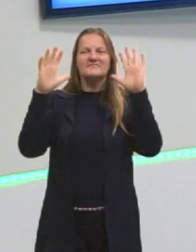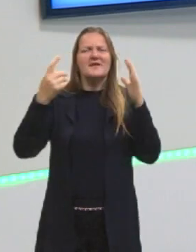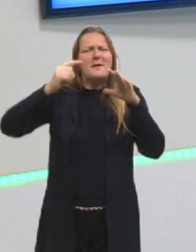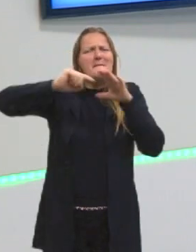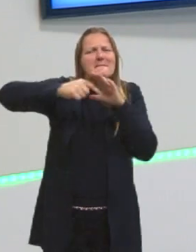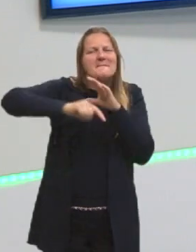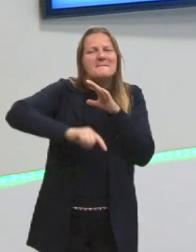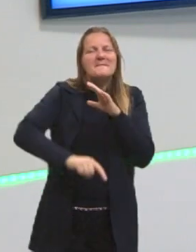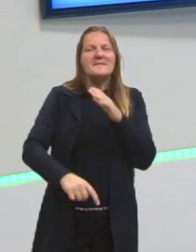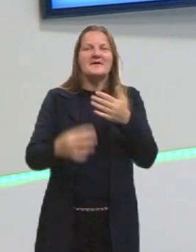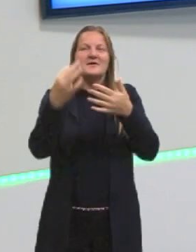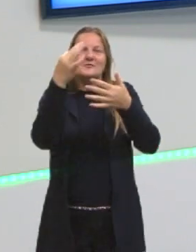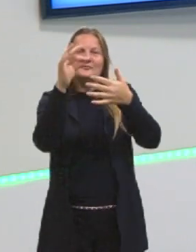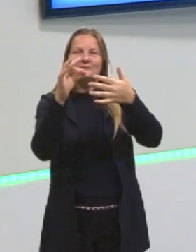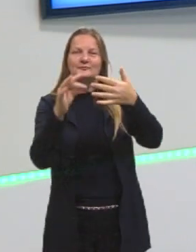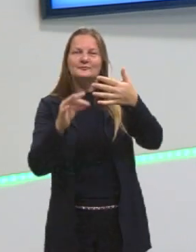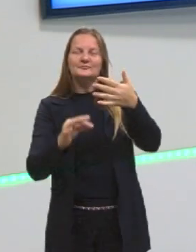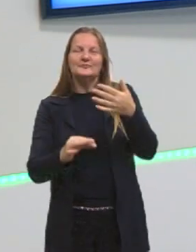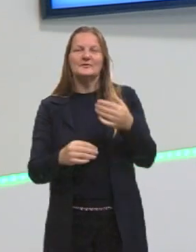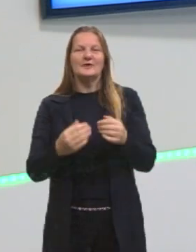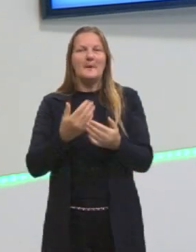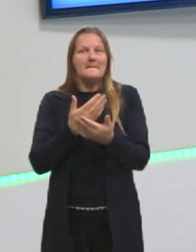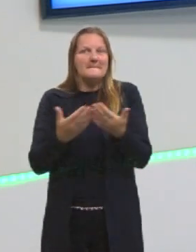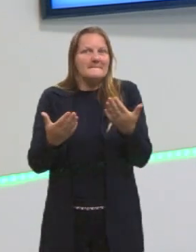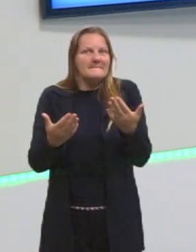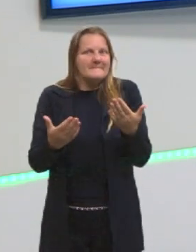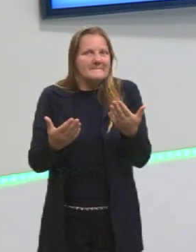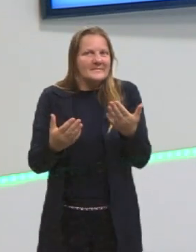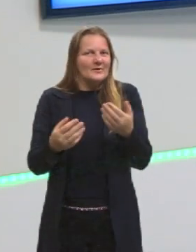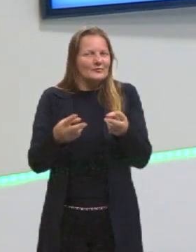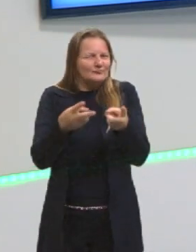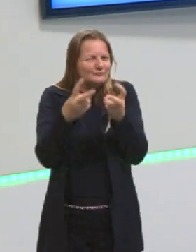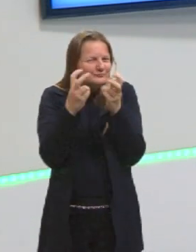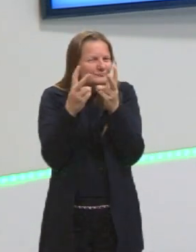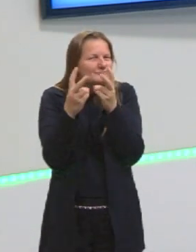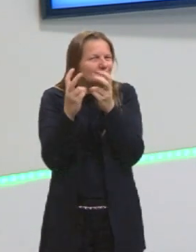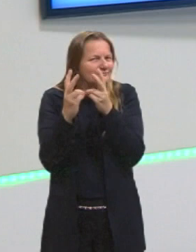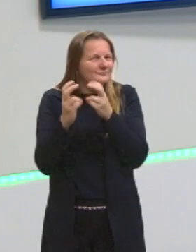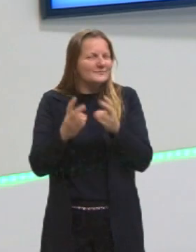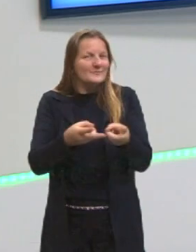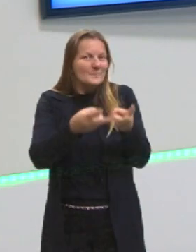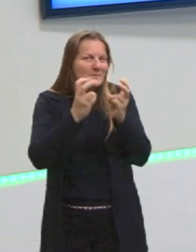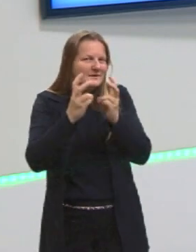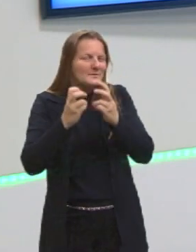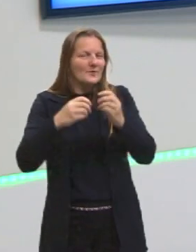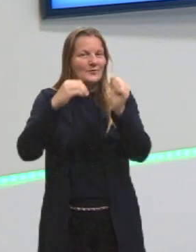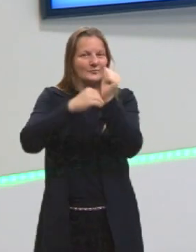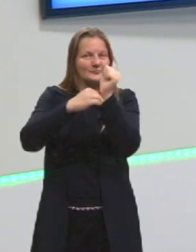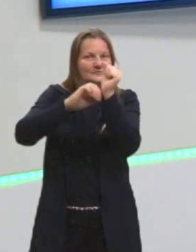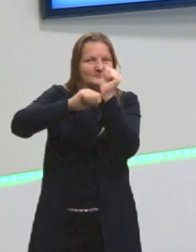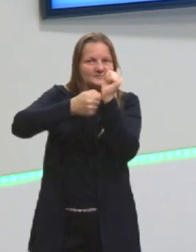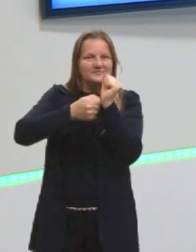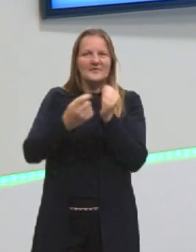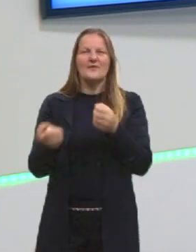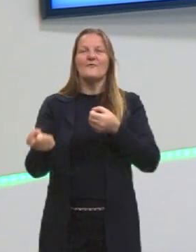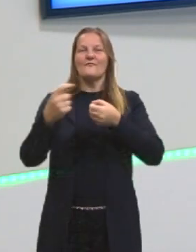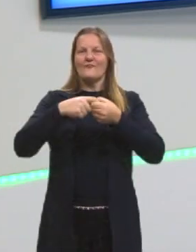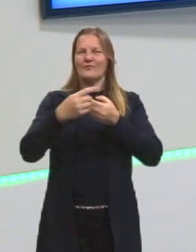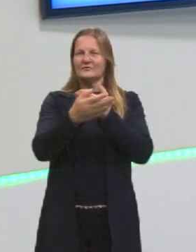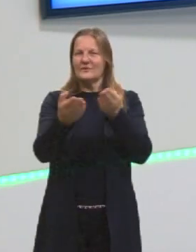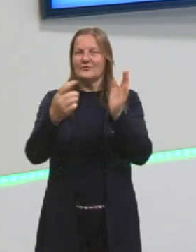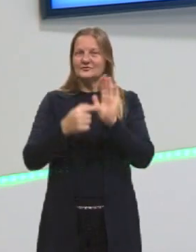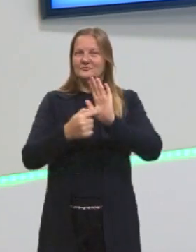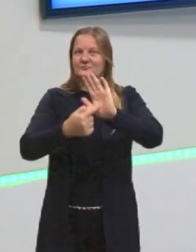fundo detalhes que passaram despercebidos, talvez, daqueles segredos, eu volto aqui contigo